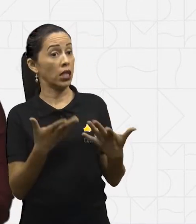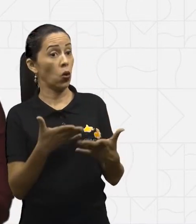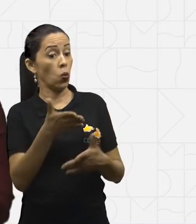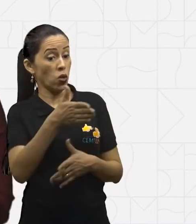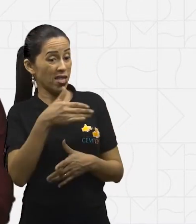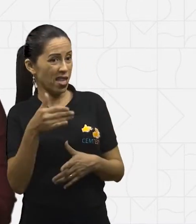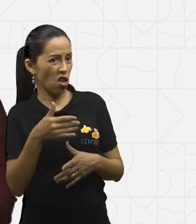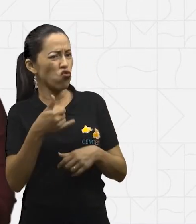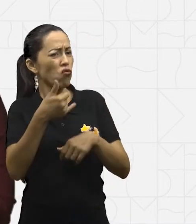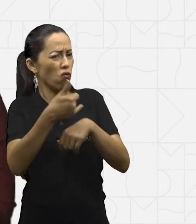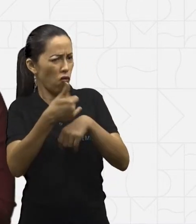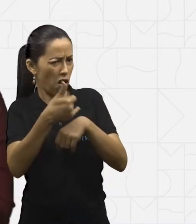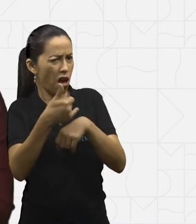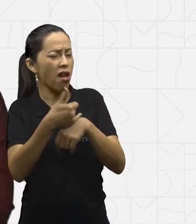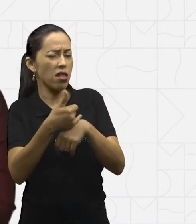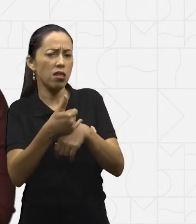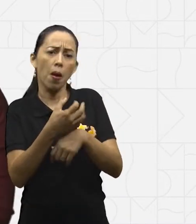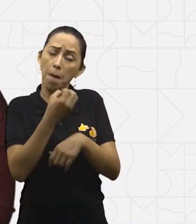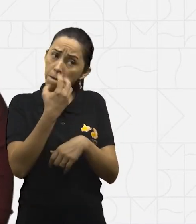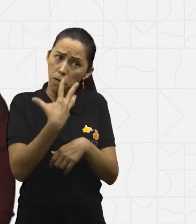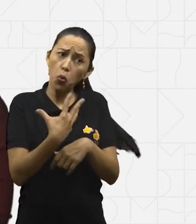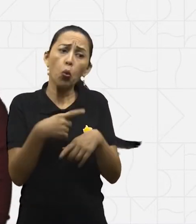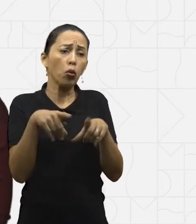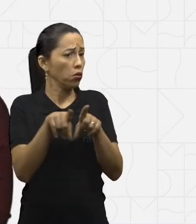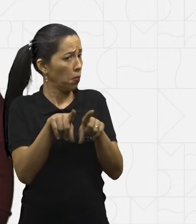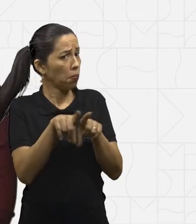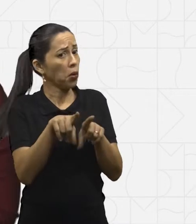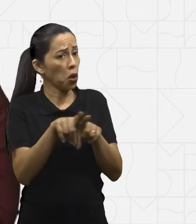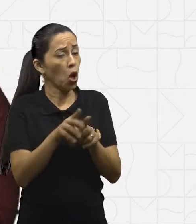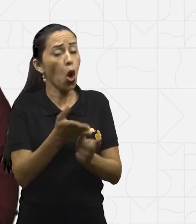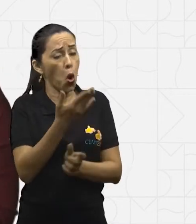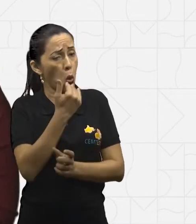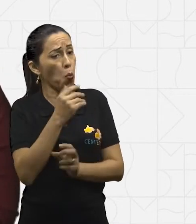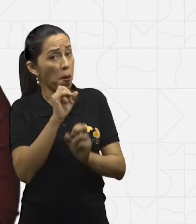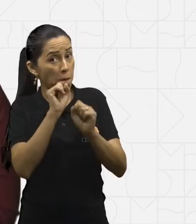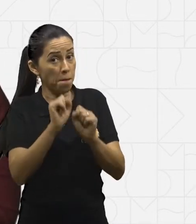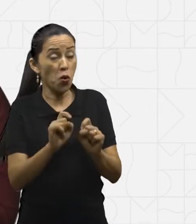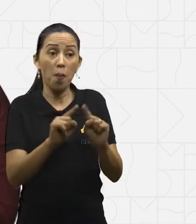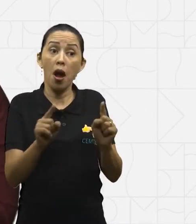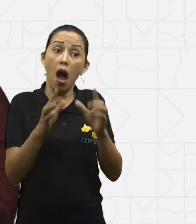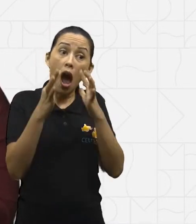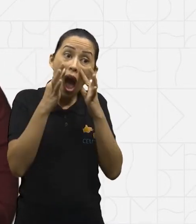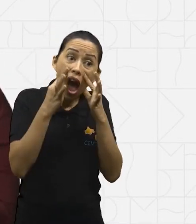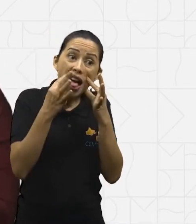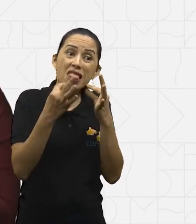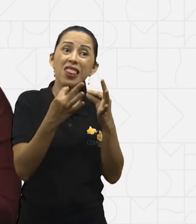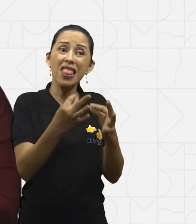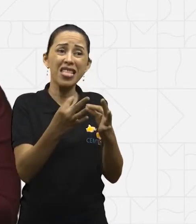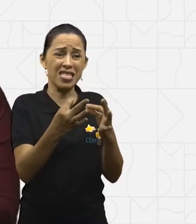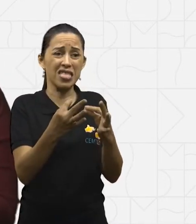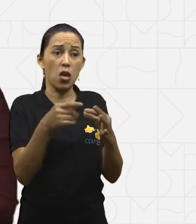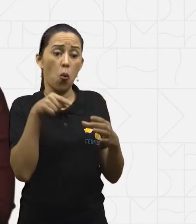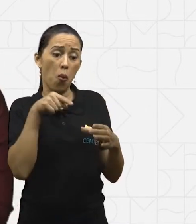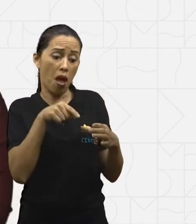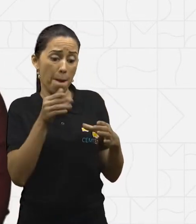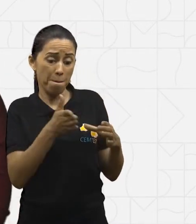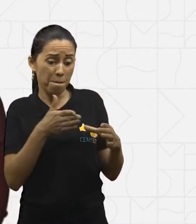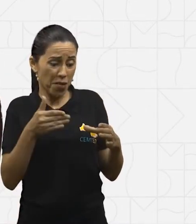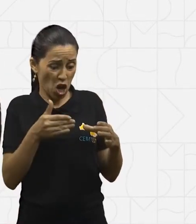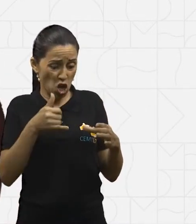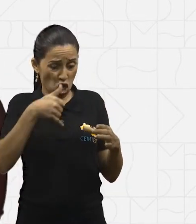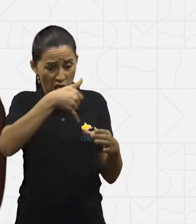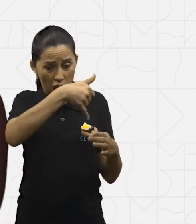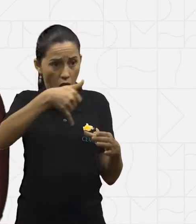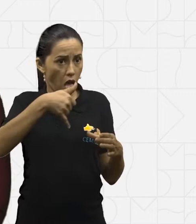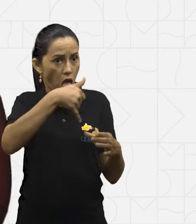O importante é só prestar atenção para não consumir aquele óleo todo que vem na sardinha. Então, jogar o óleo fora, deixar ela bem